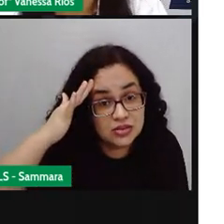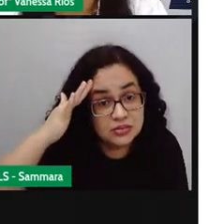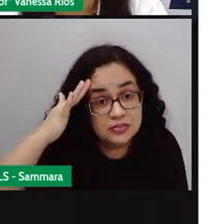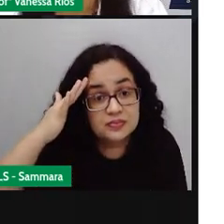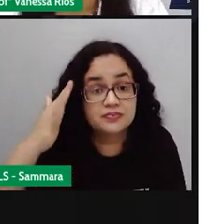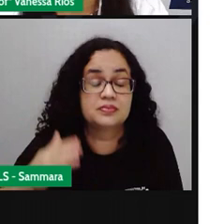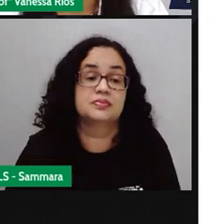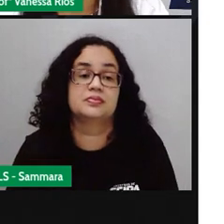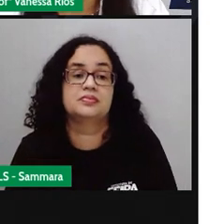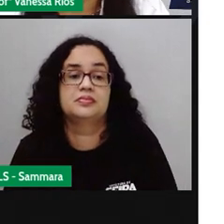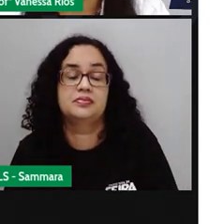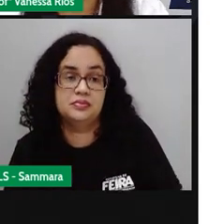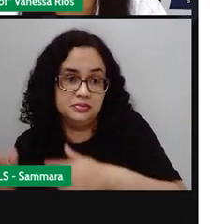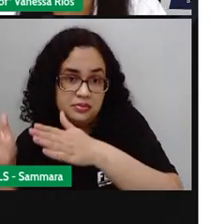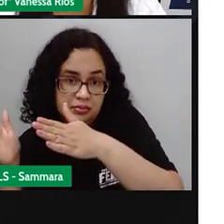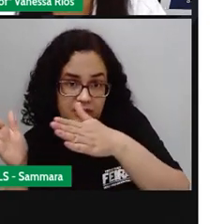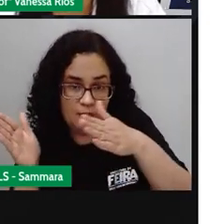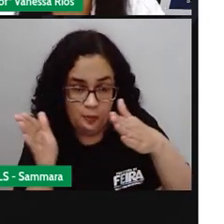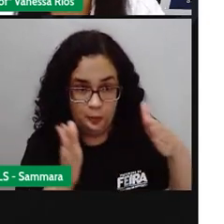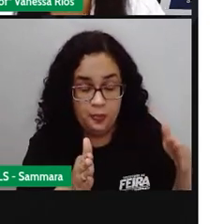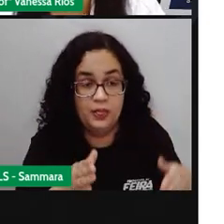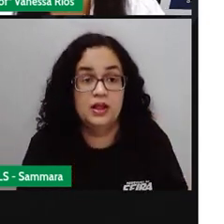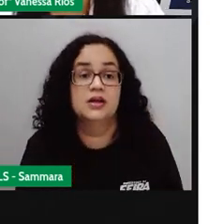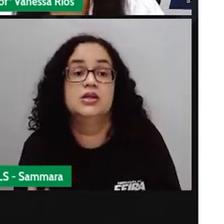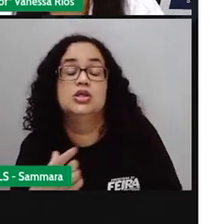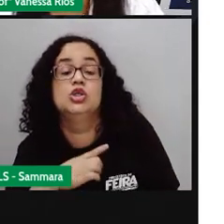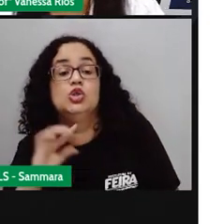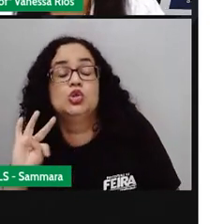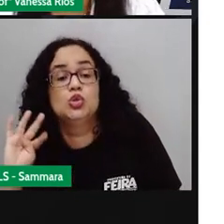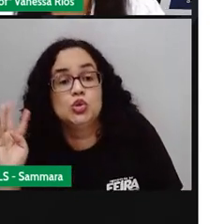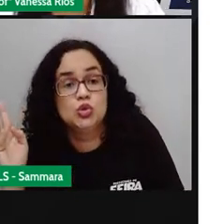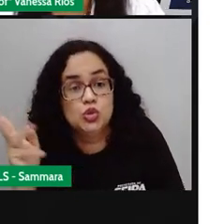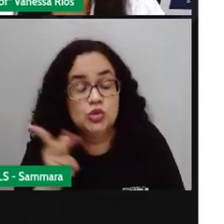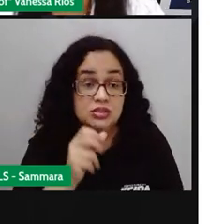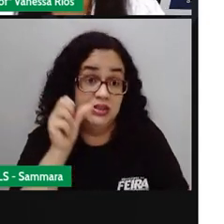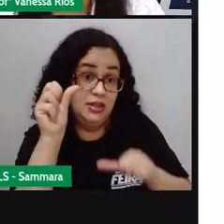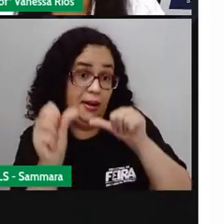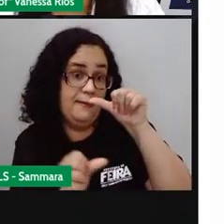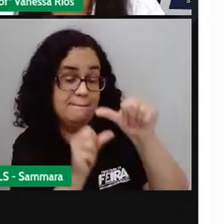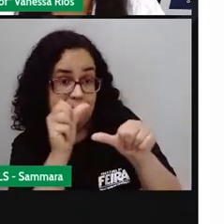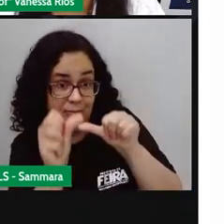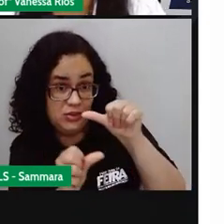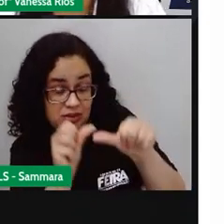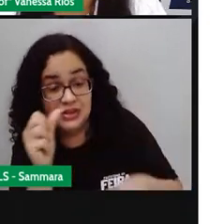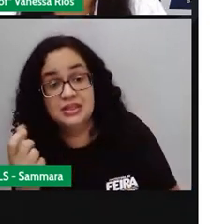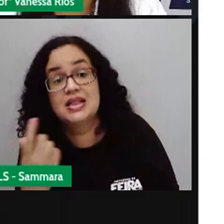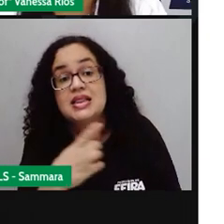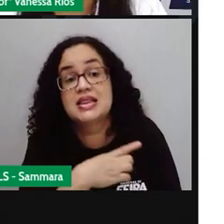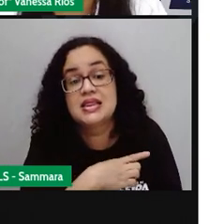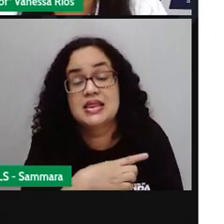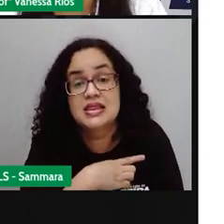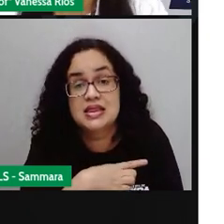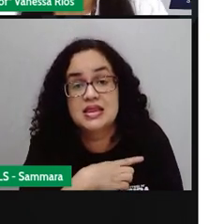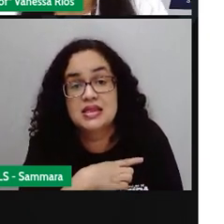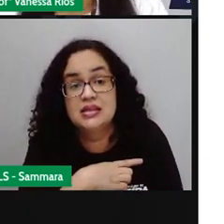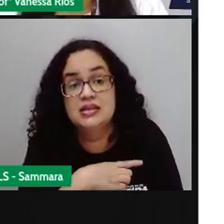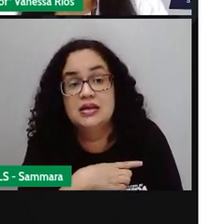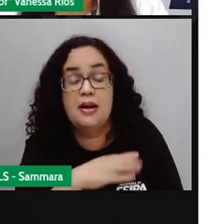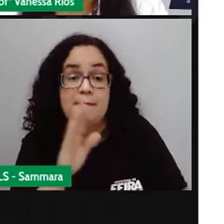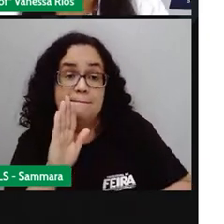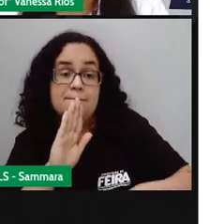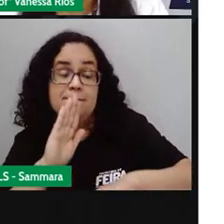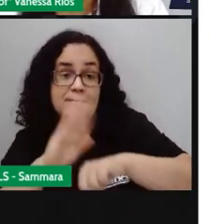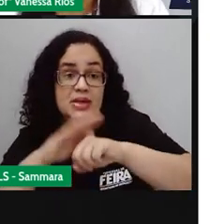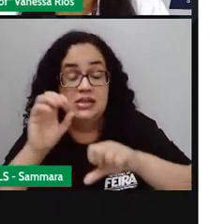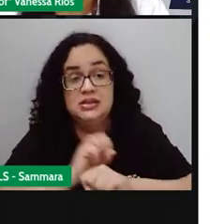realmente passadas. Então, todas essas variações vão permitir que a mensagem se torne mais